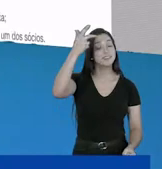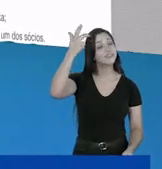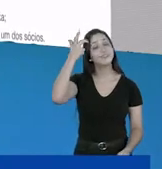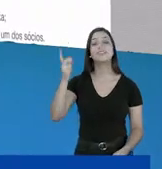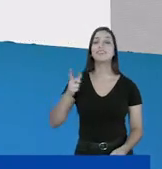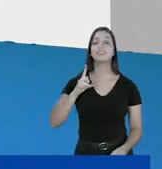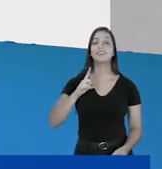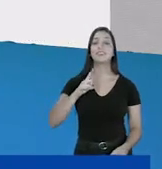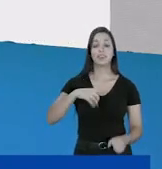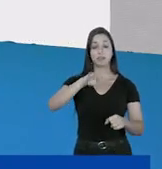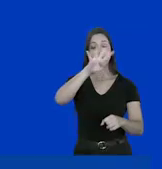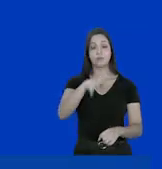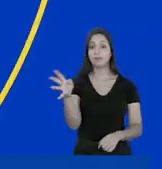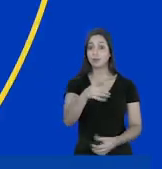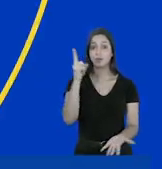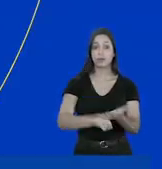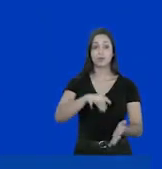implantando o agendamento online.